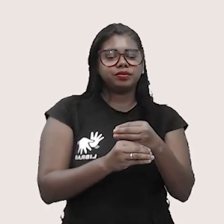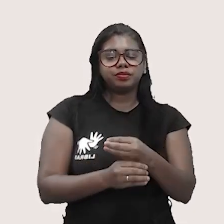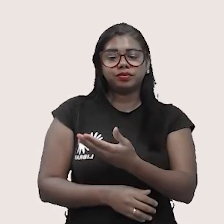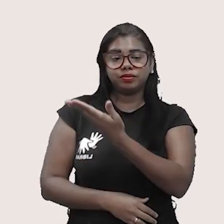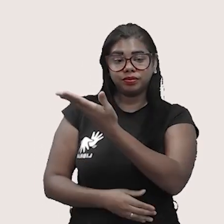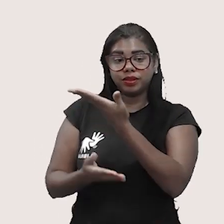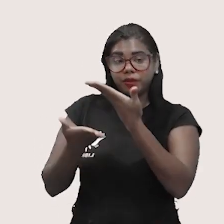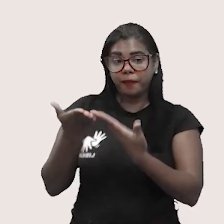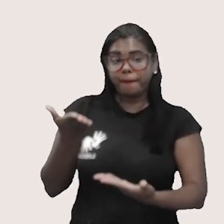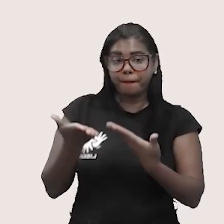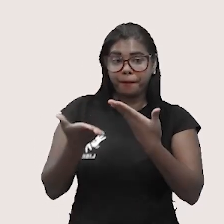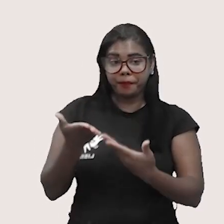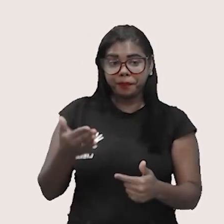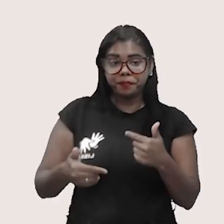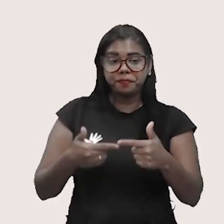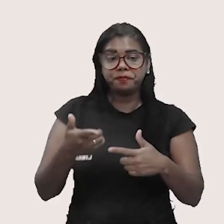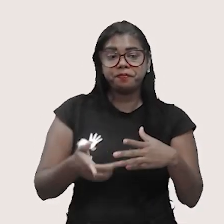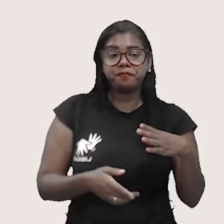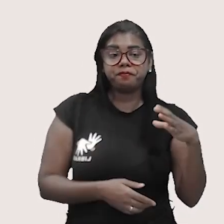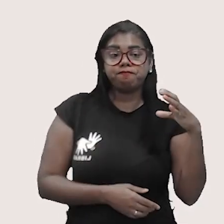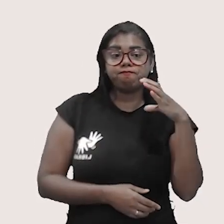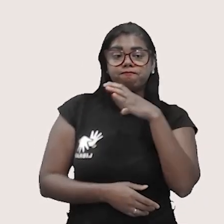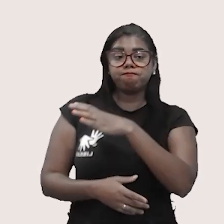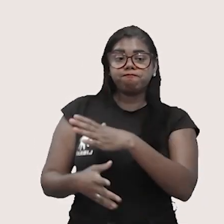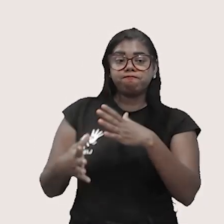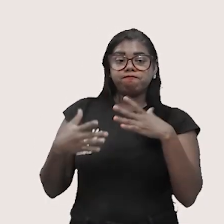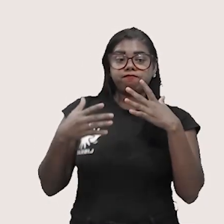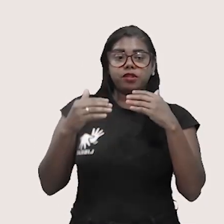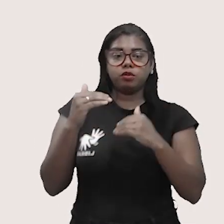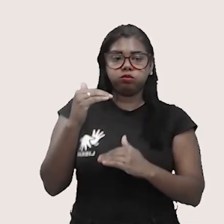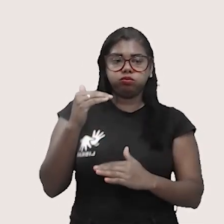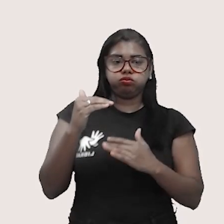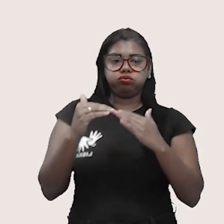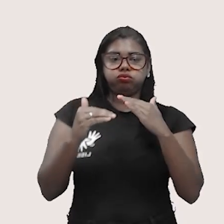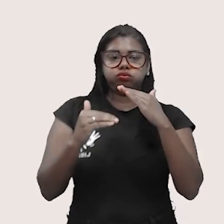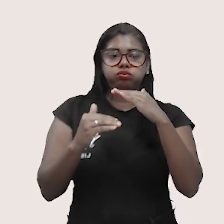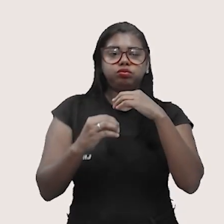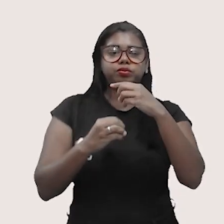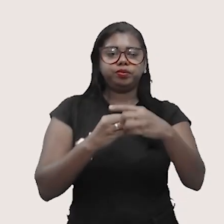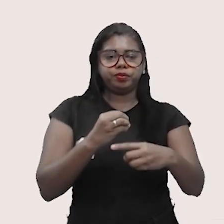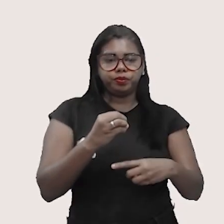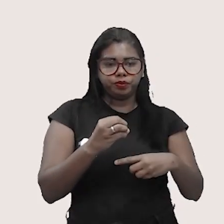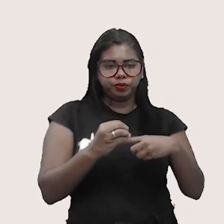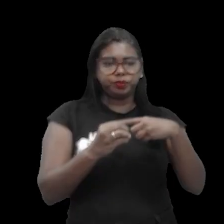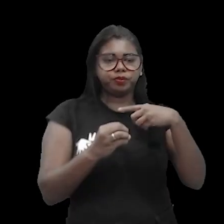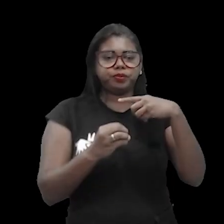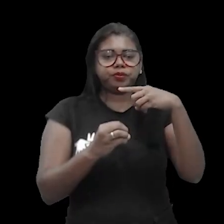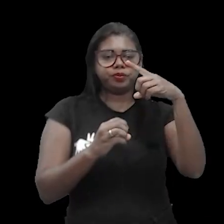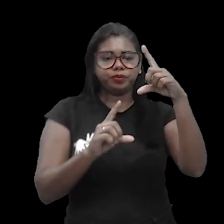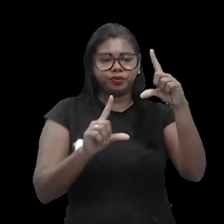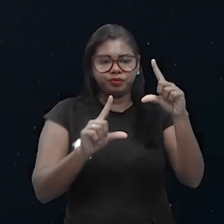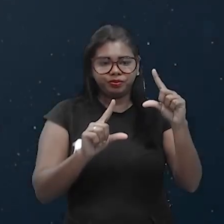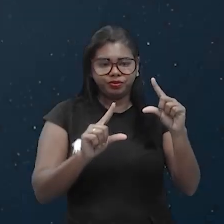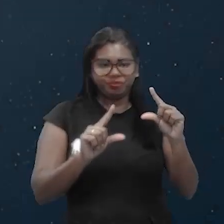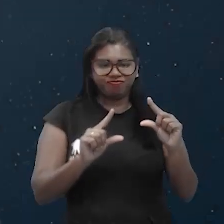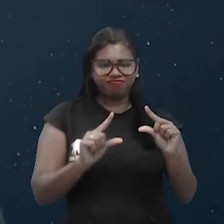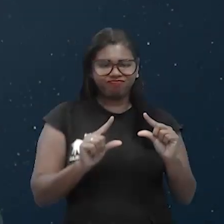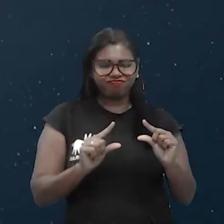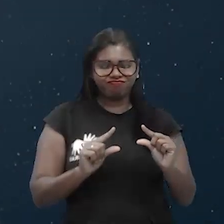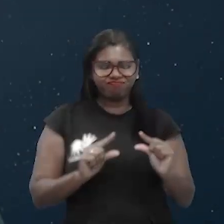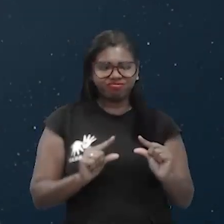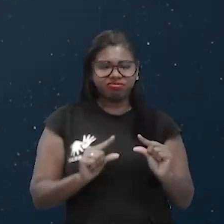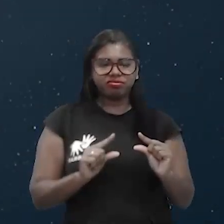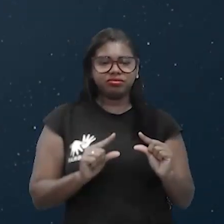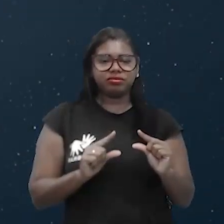o trabalho, esse calor vai fazer com que o volume diminua. E na redução do